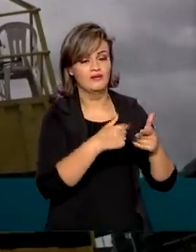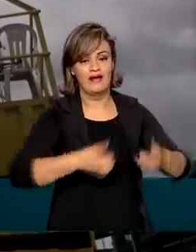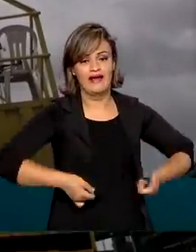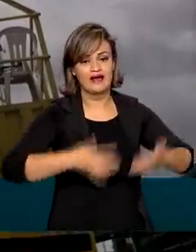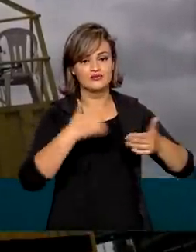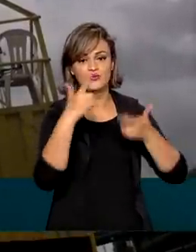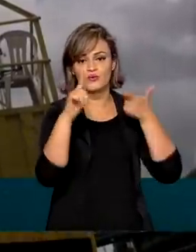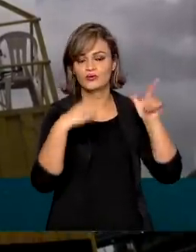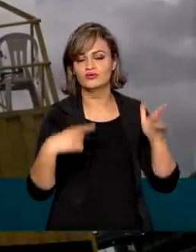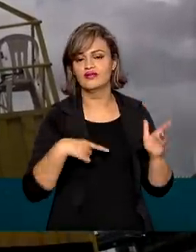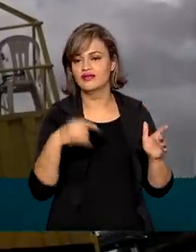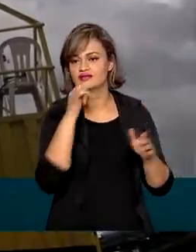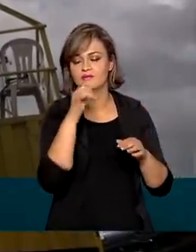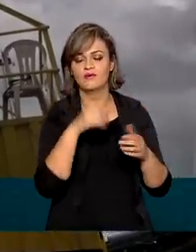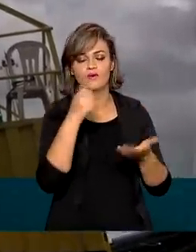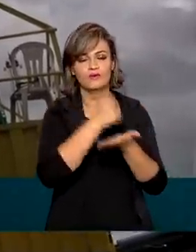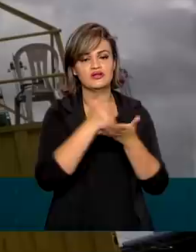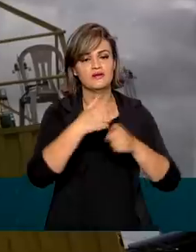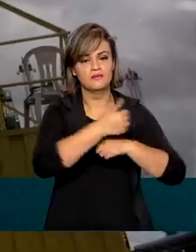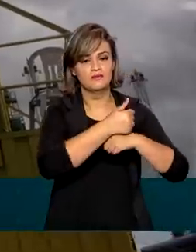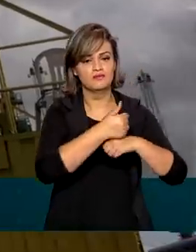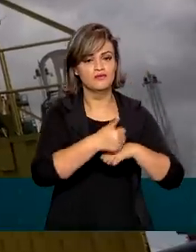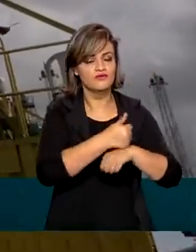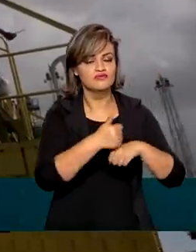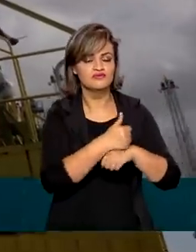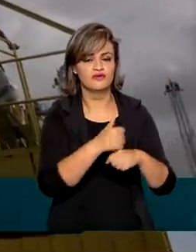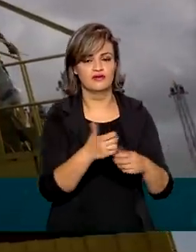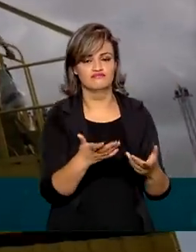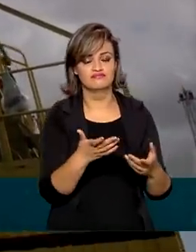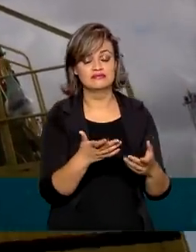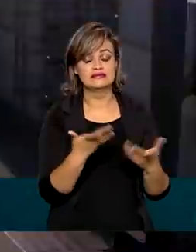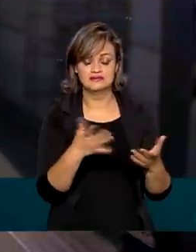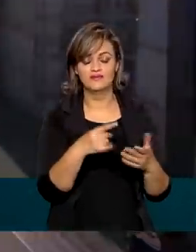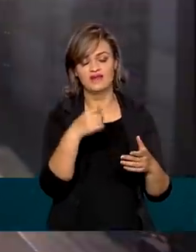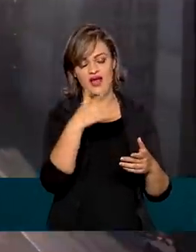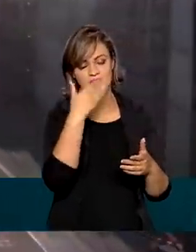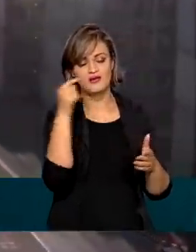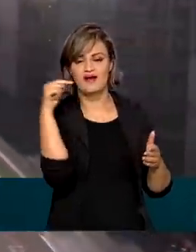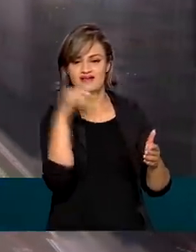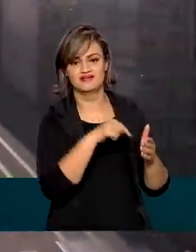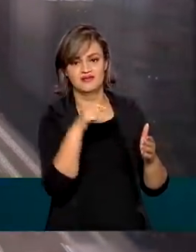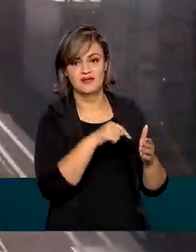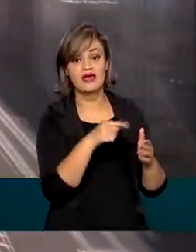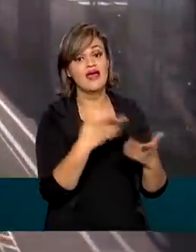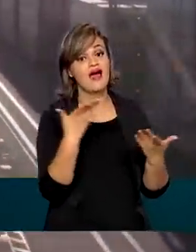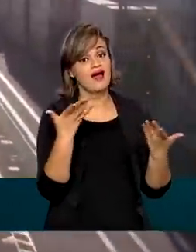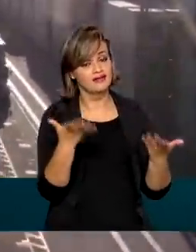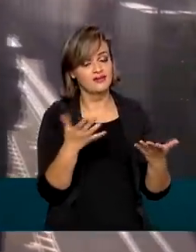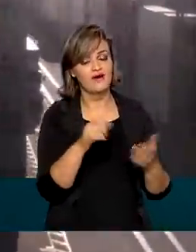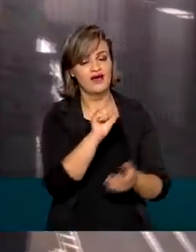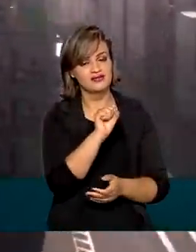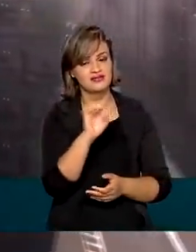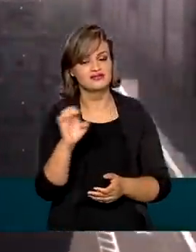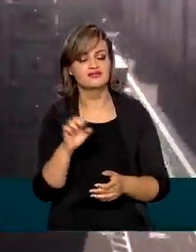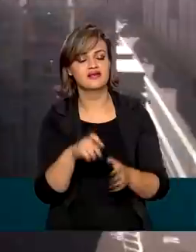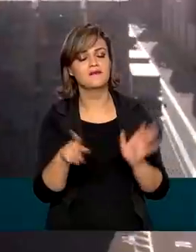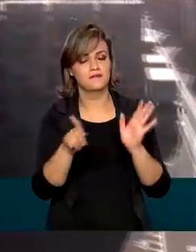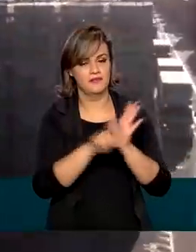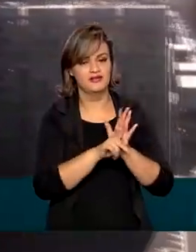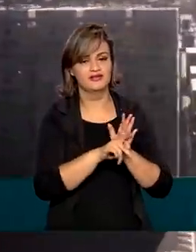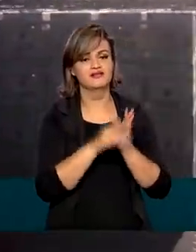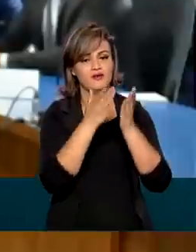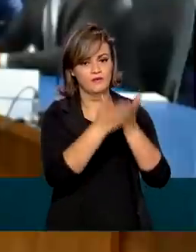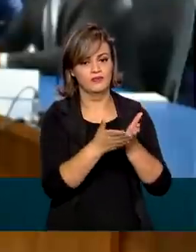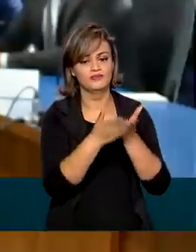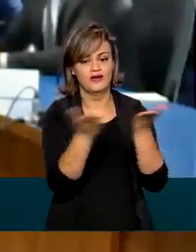extras, como com profissionais e máquinas. Venceu a segunda tese, o que padroniza a SSE no sistema portuário.